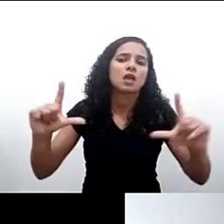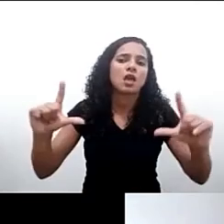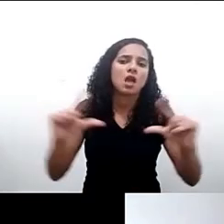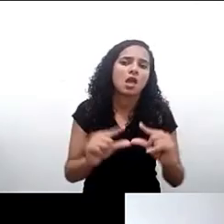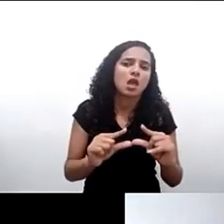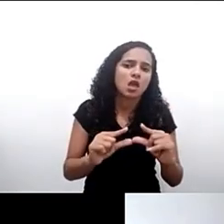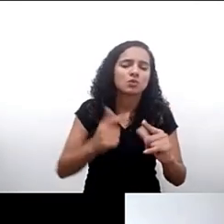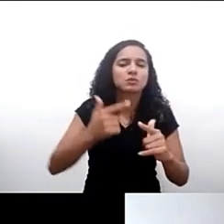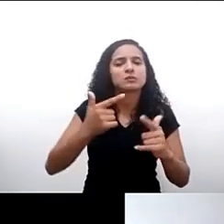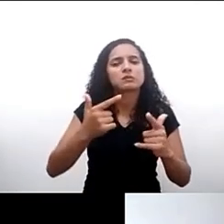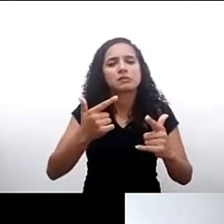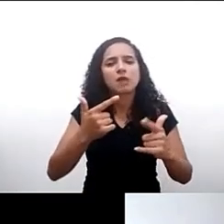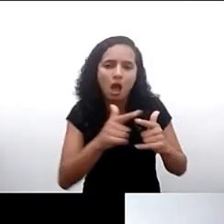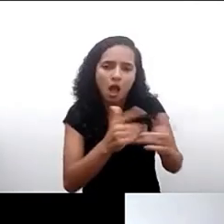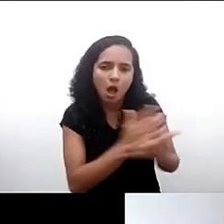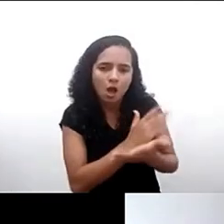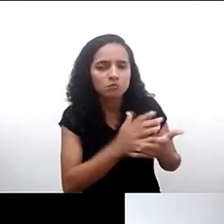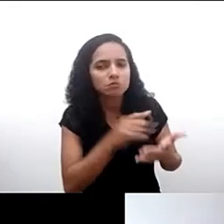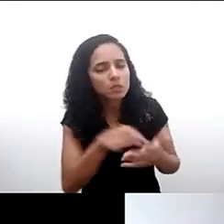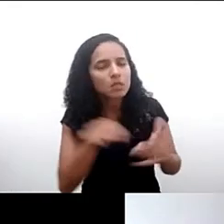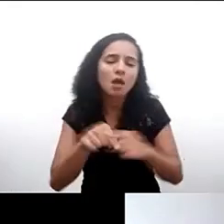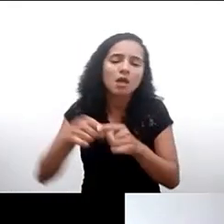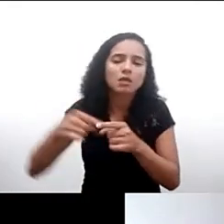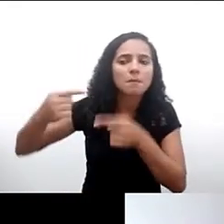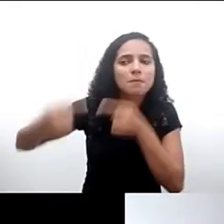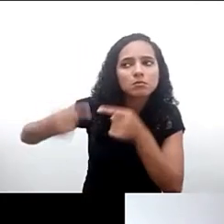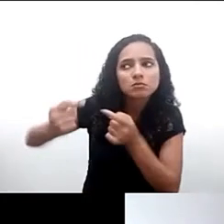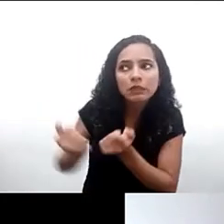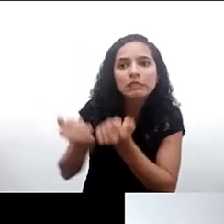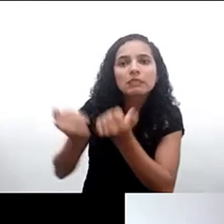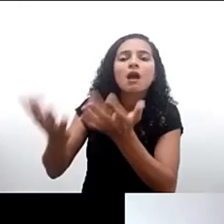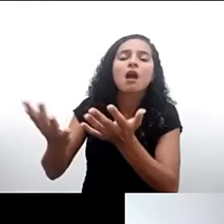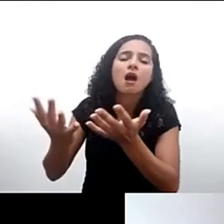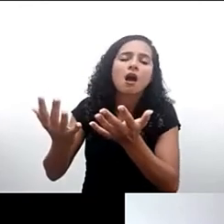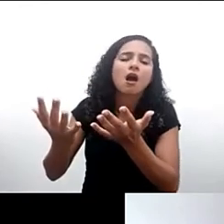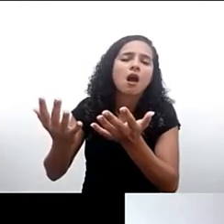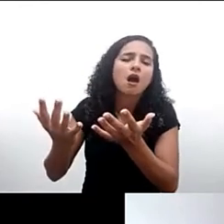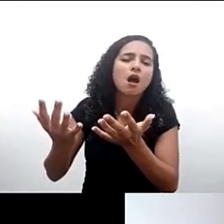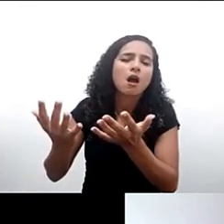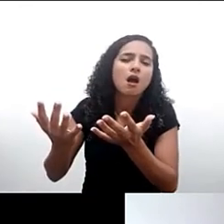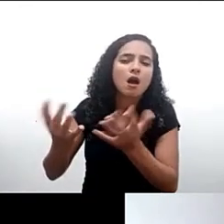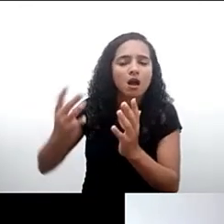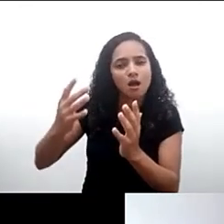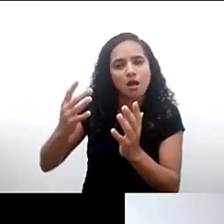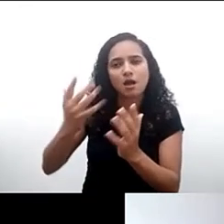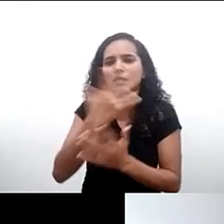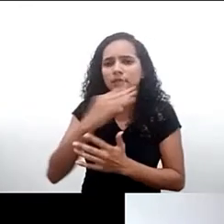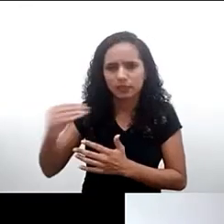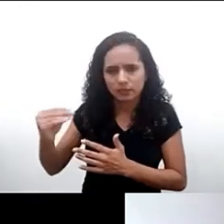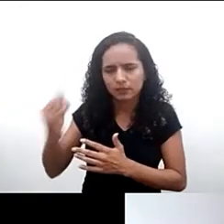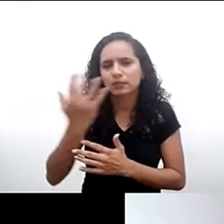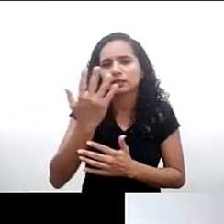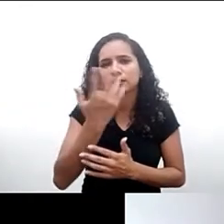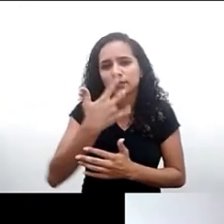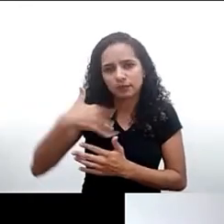políticas globais e públicas e dar um papel central às crianças e adolescentes e jovens e